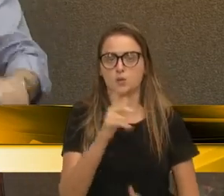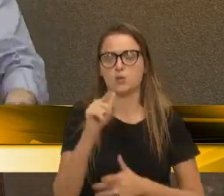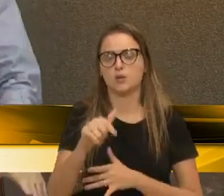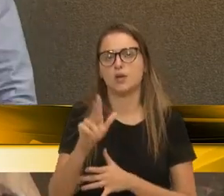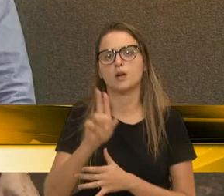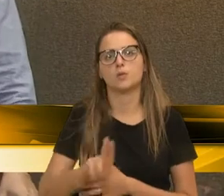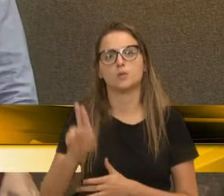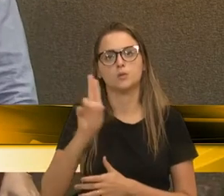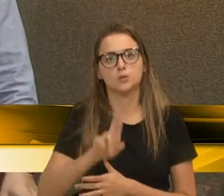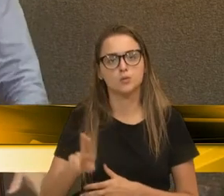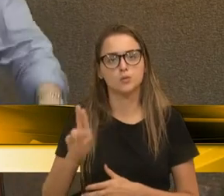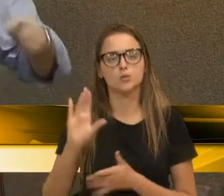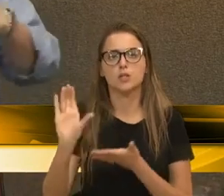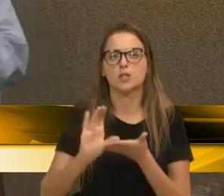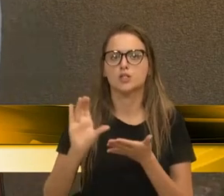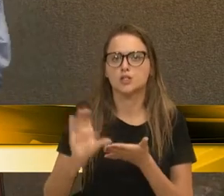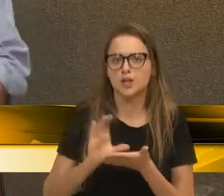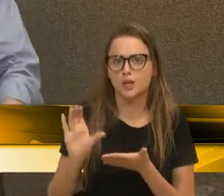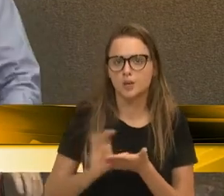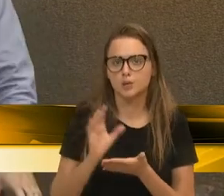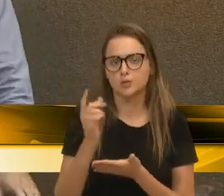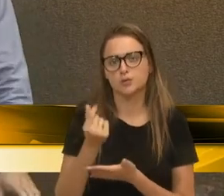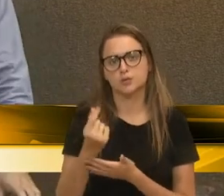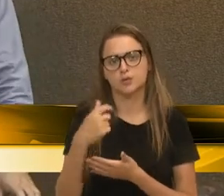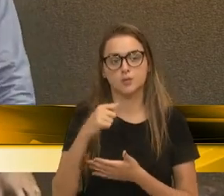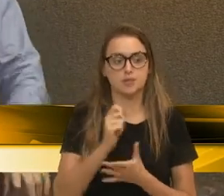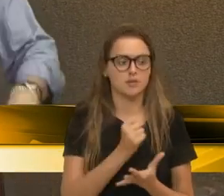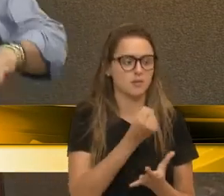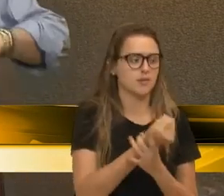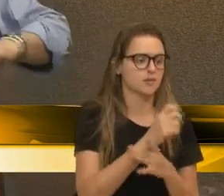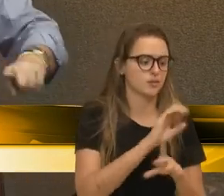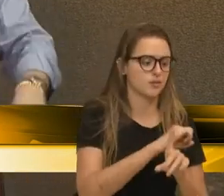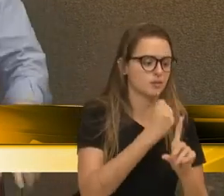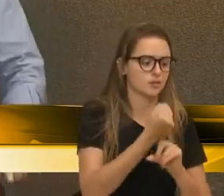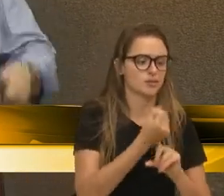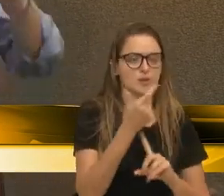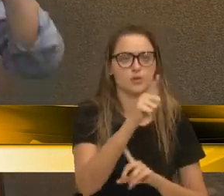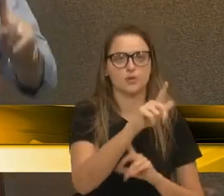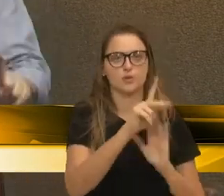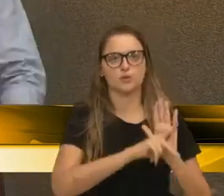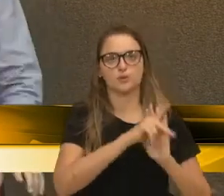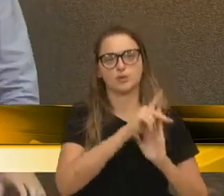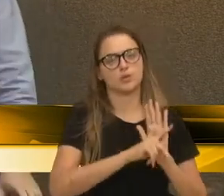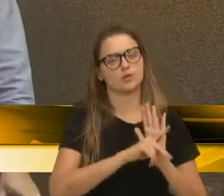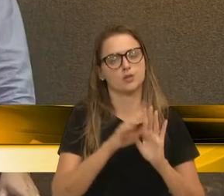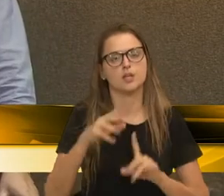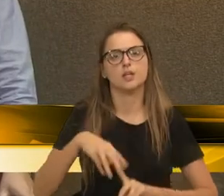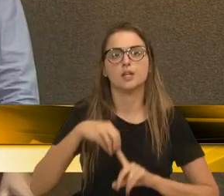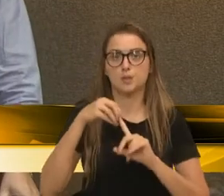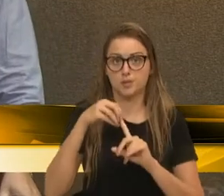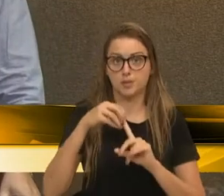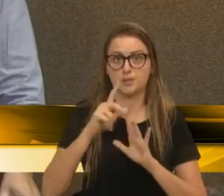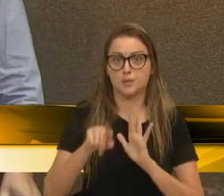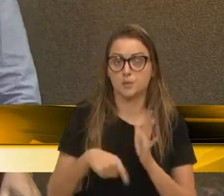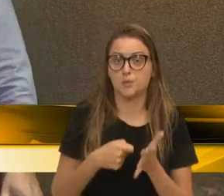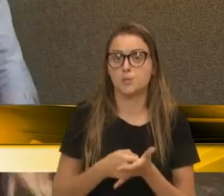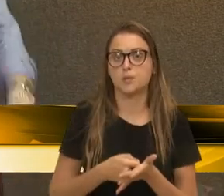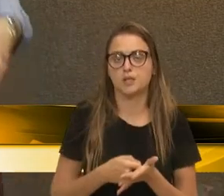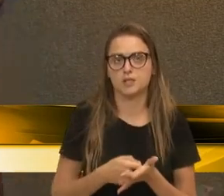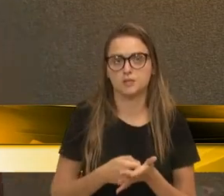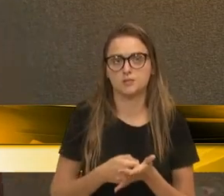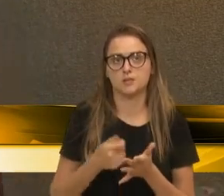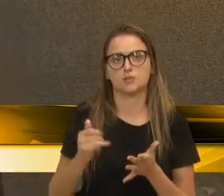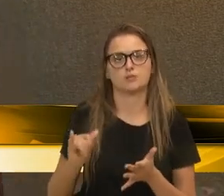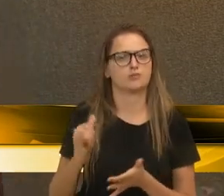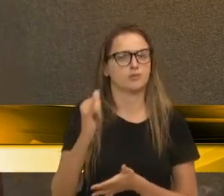utilização desses recursos que deveriam ir para a Seguridade Social em outros projetos e principalmente no pagamento desse